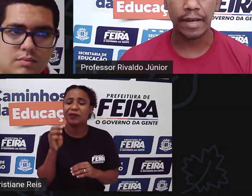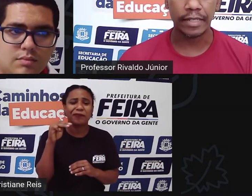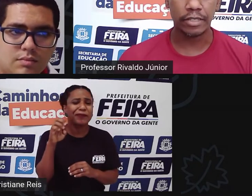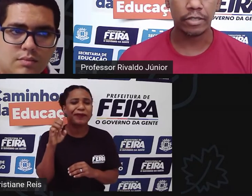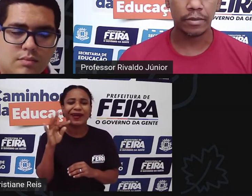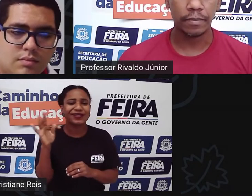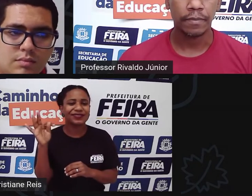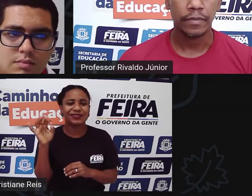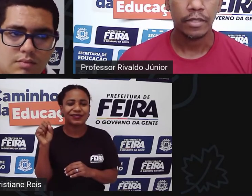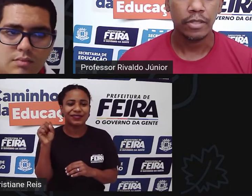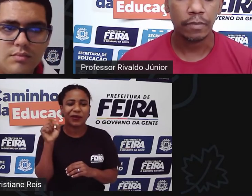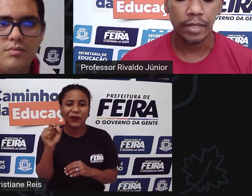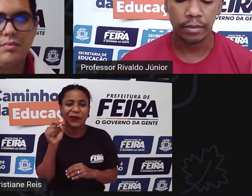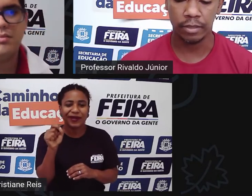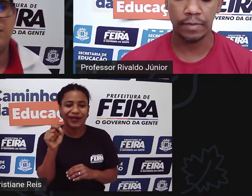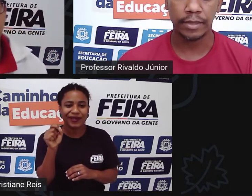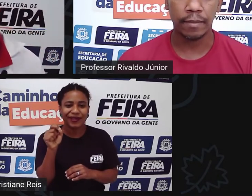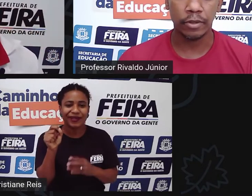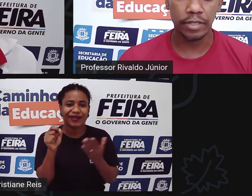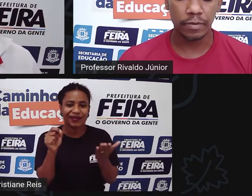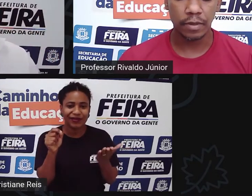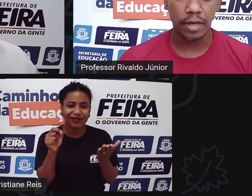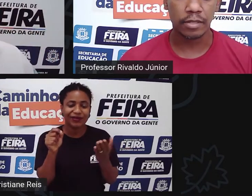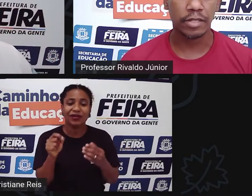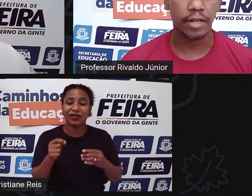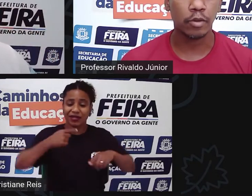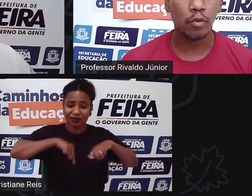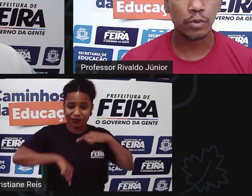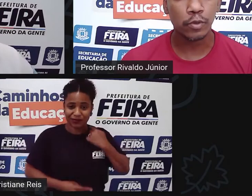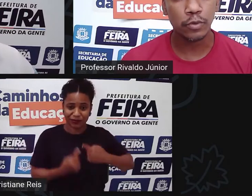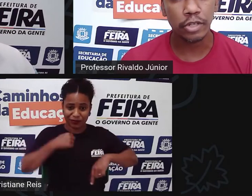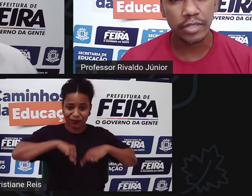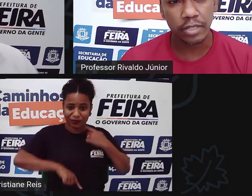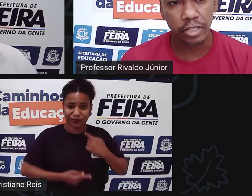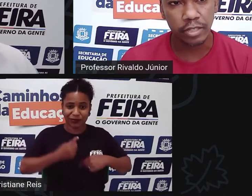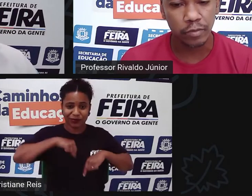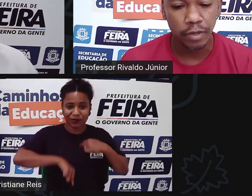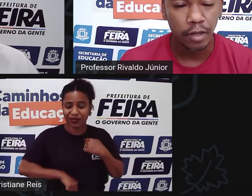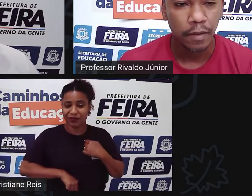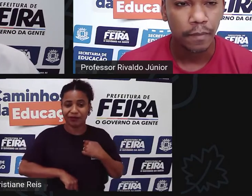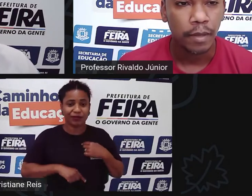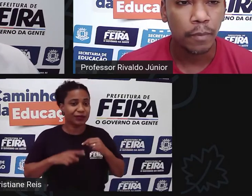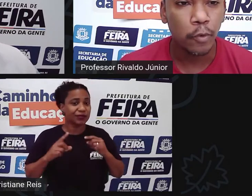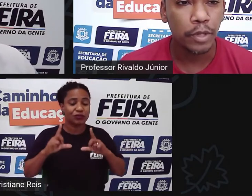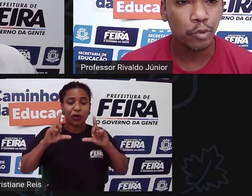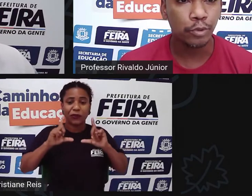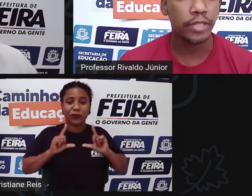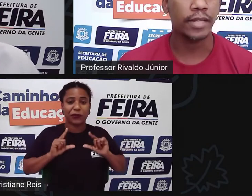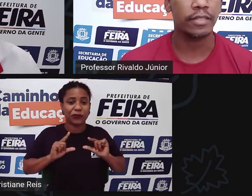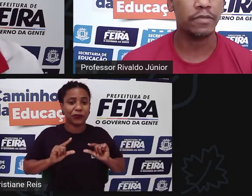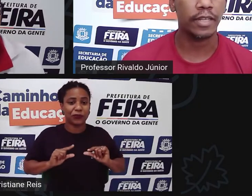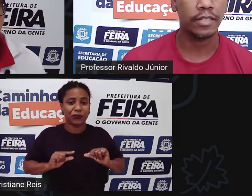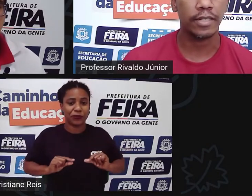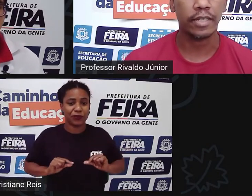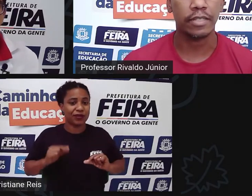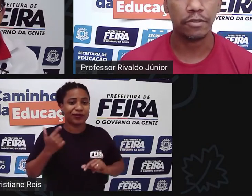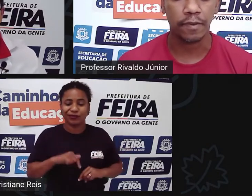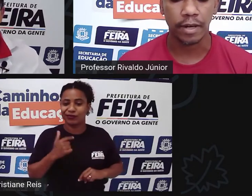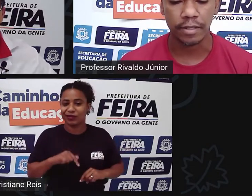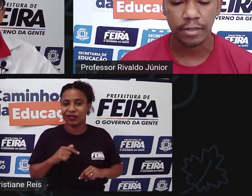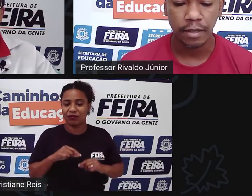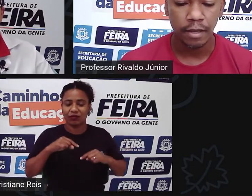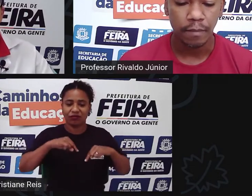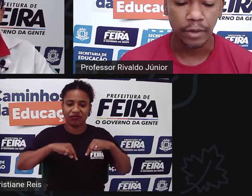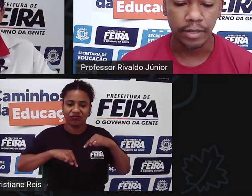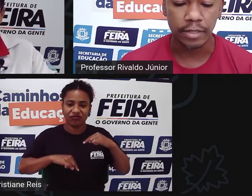medida equivalente de metabolismo associada ao consumo de oxigênio por minuto em cada atividade dessa que a gente